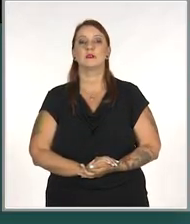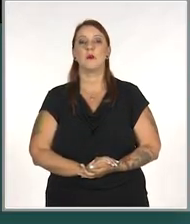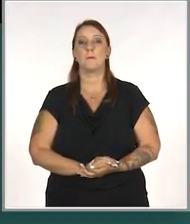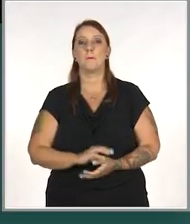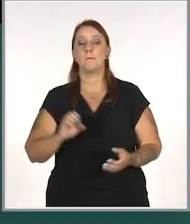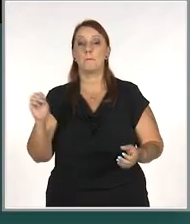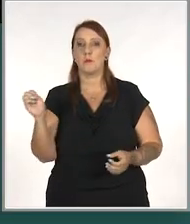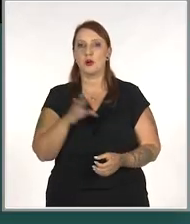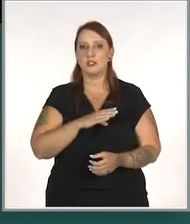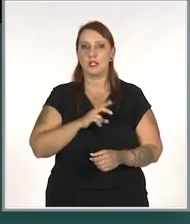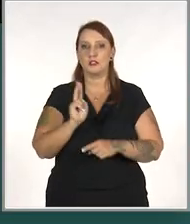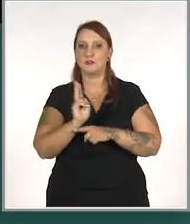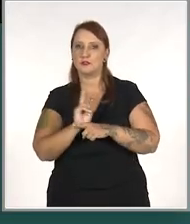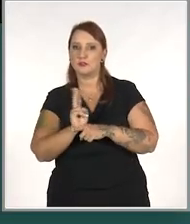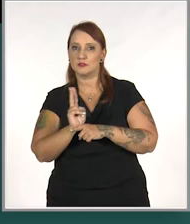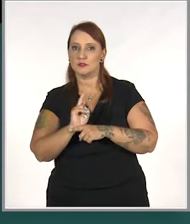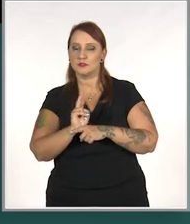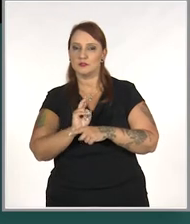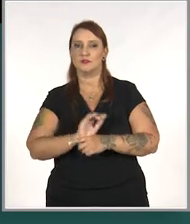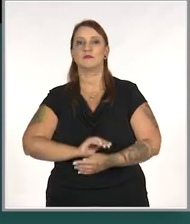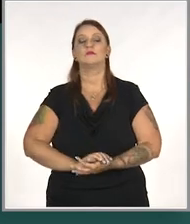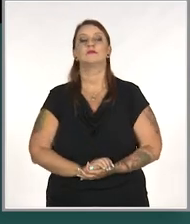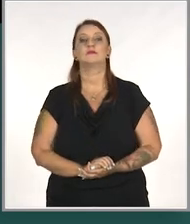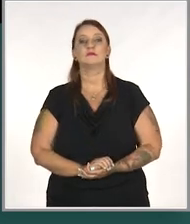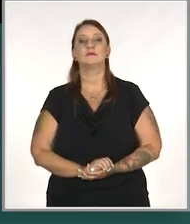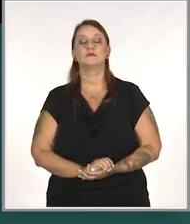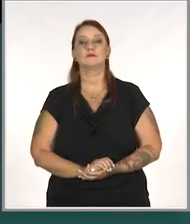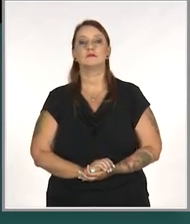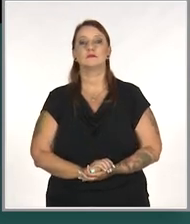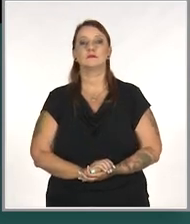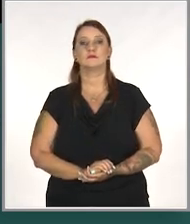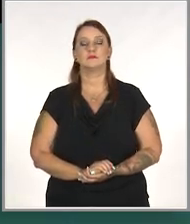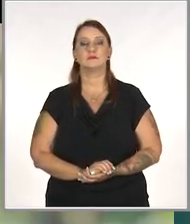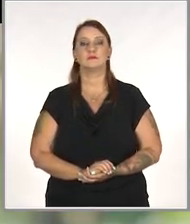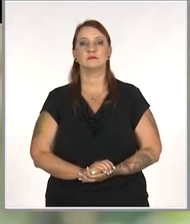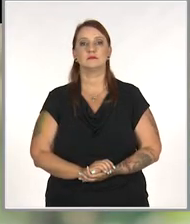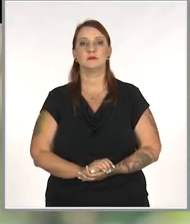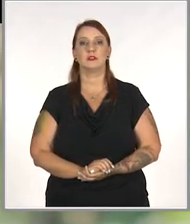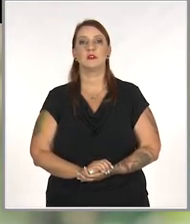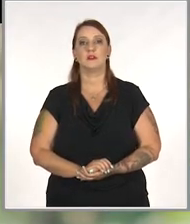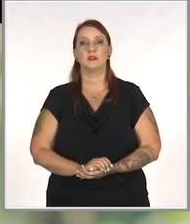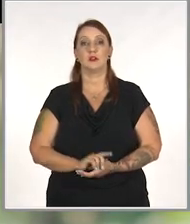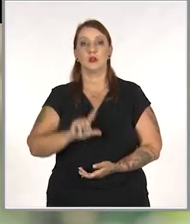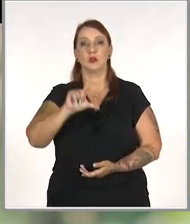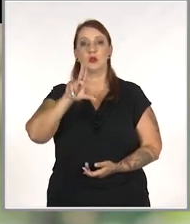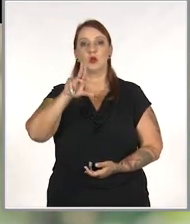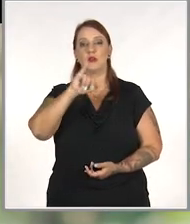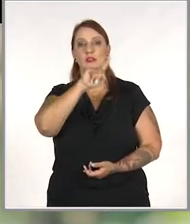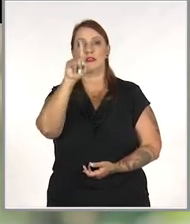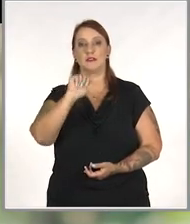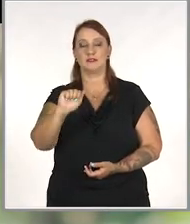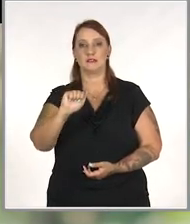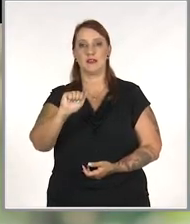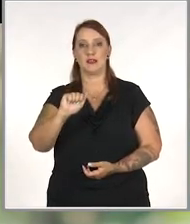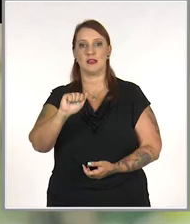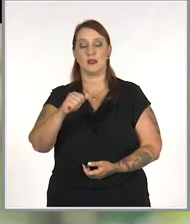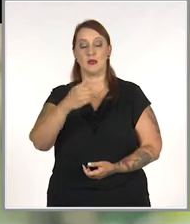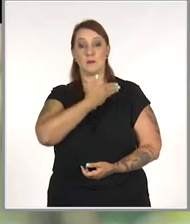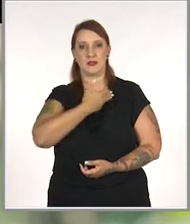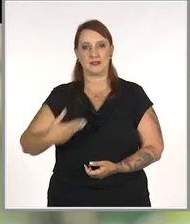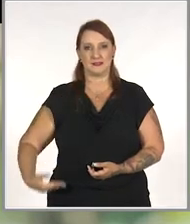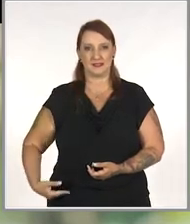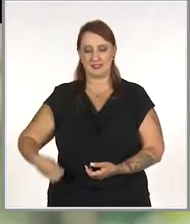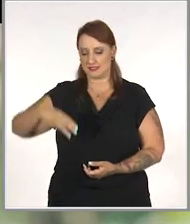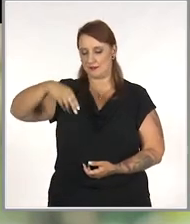metamodelo de gestão, Luísa Helena Trajano Luísa Helena Trajano, presidente da Magazine